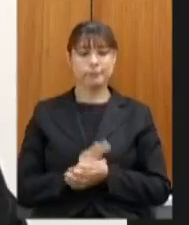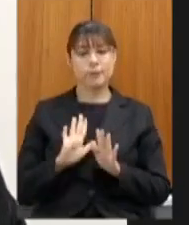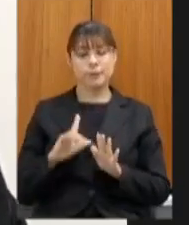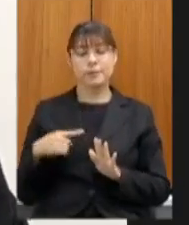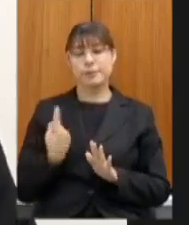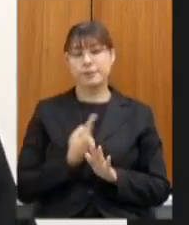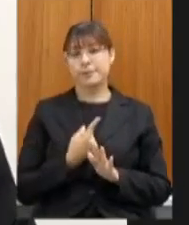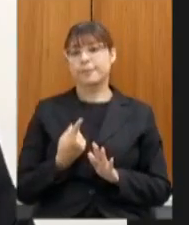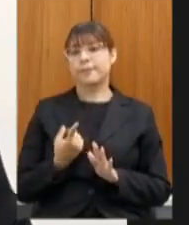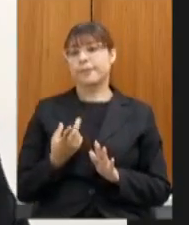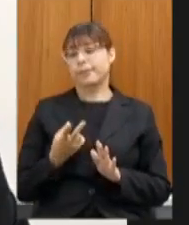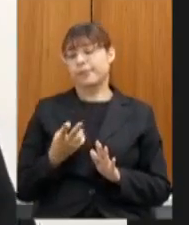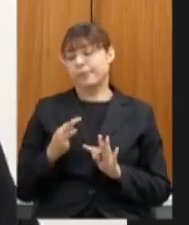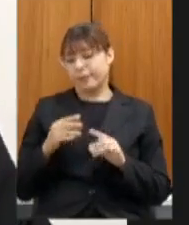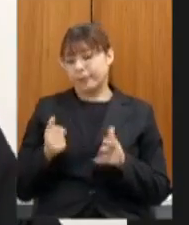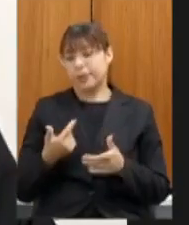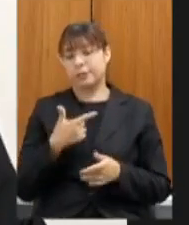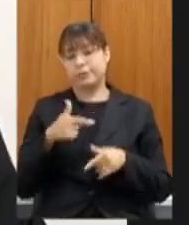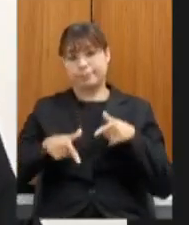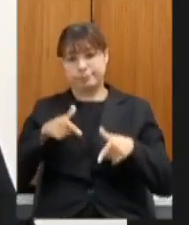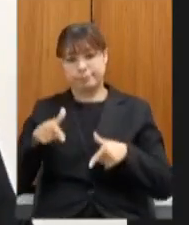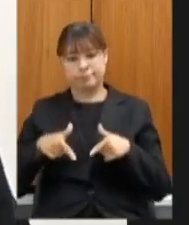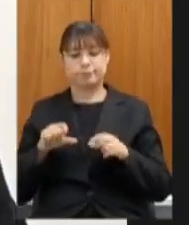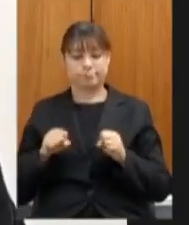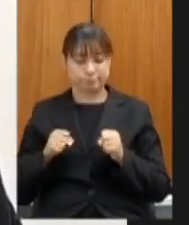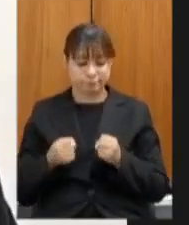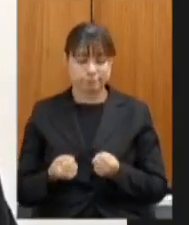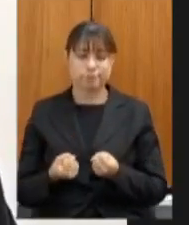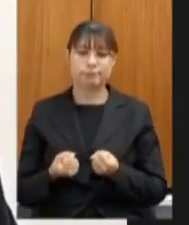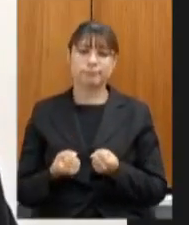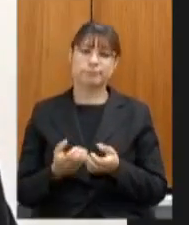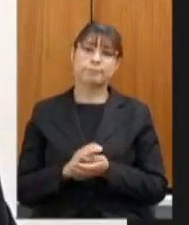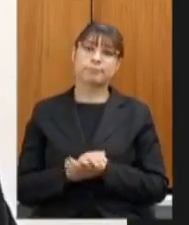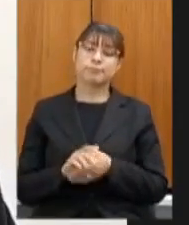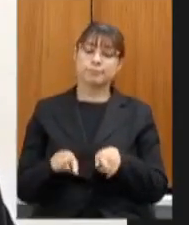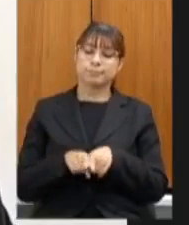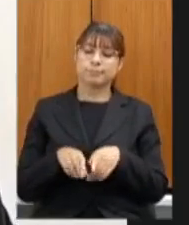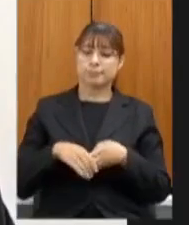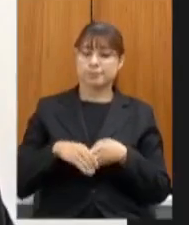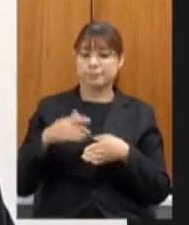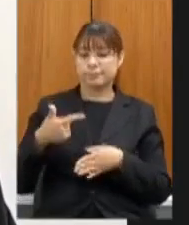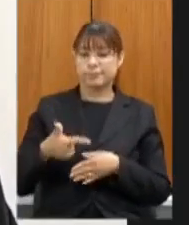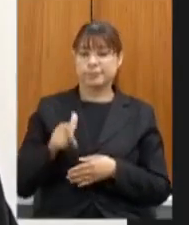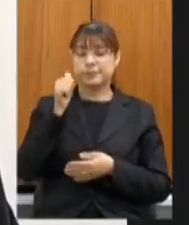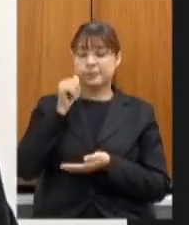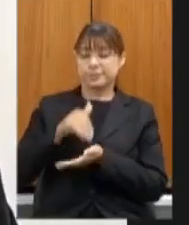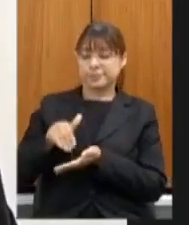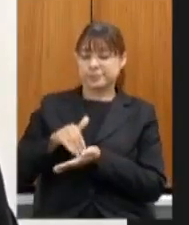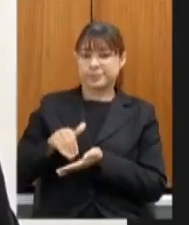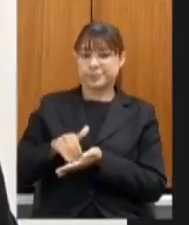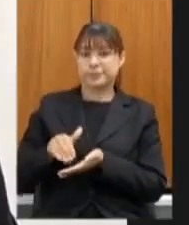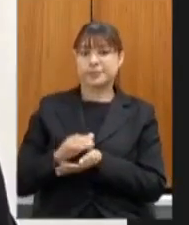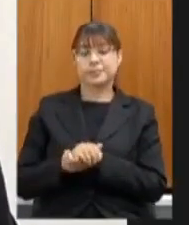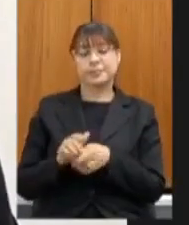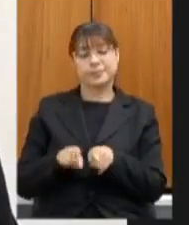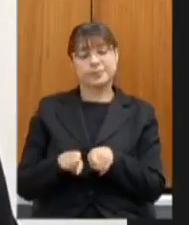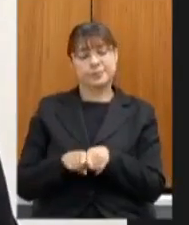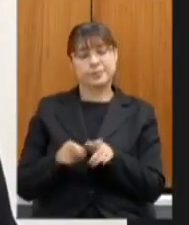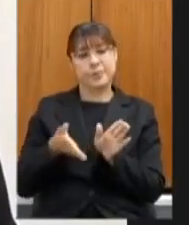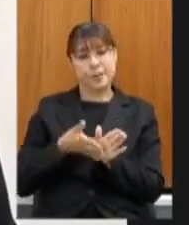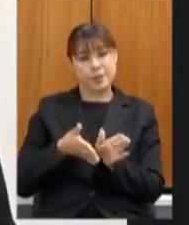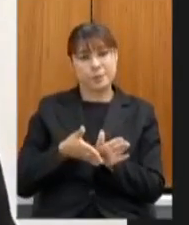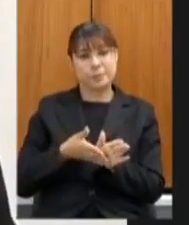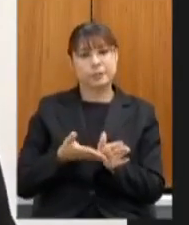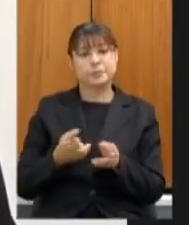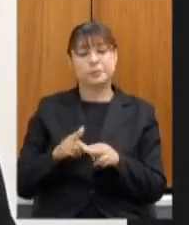todos ativos dedicados e cumprimentar mais uma vez a secretária e na oportunidade de parabenizar pelos